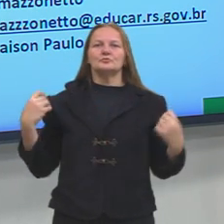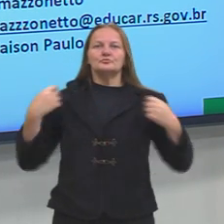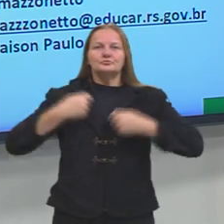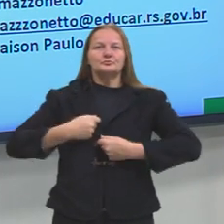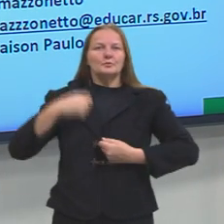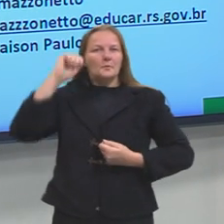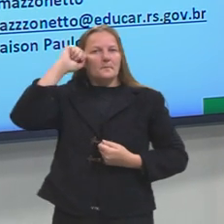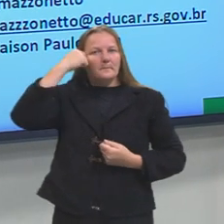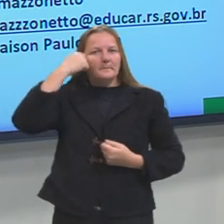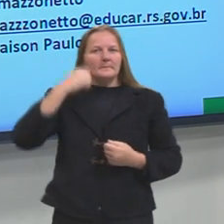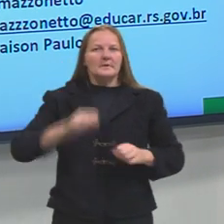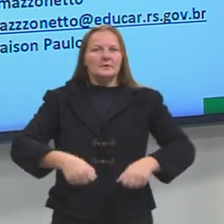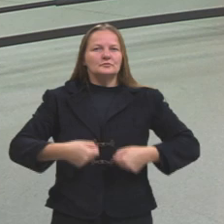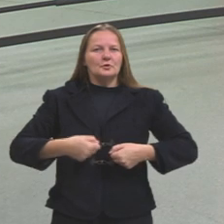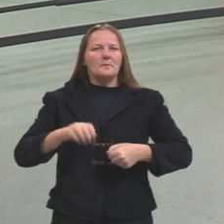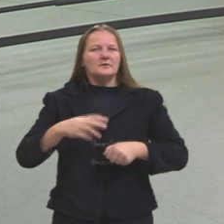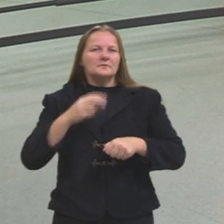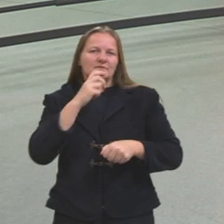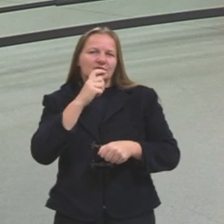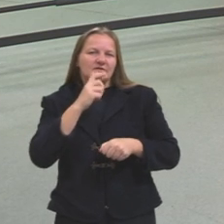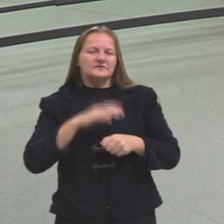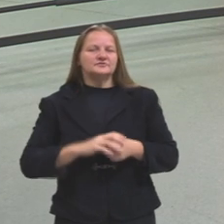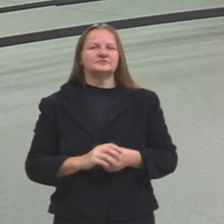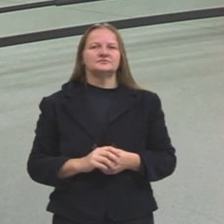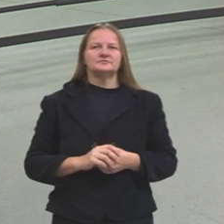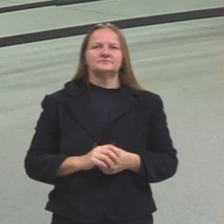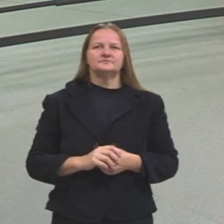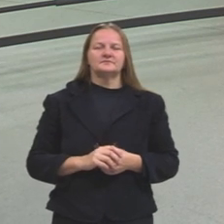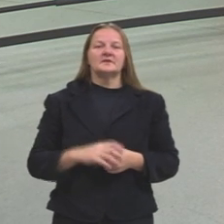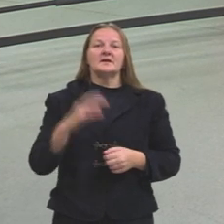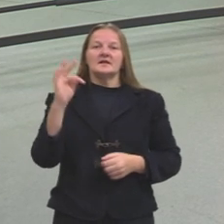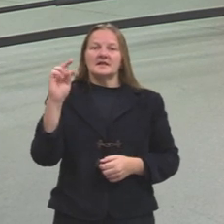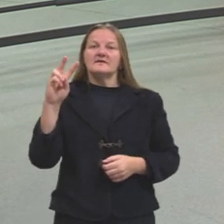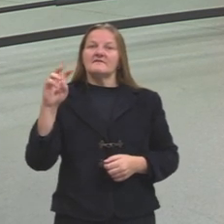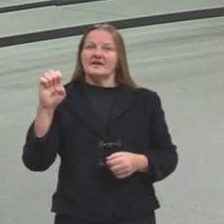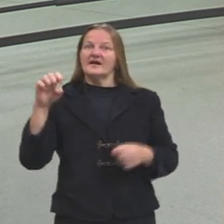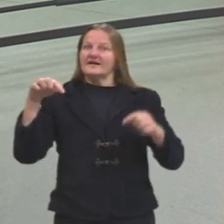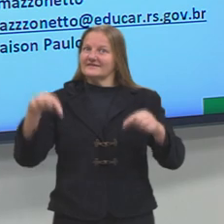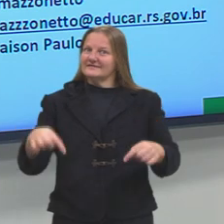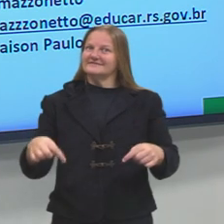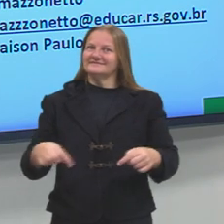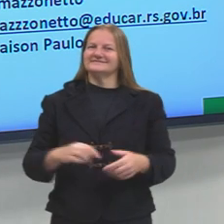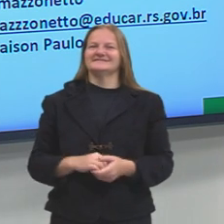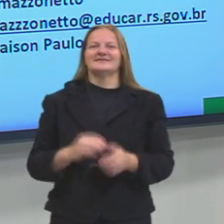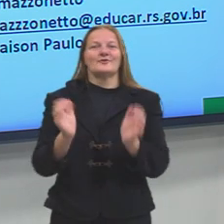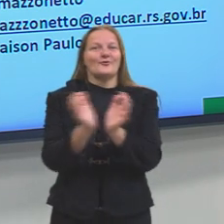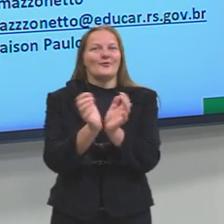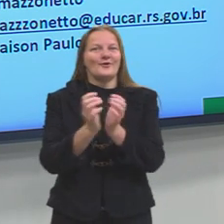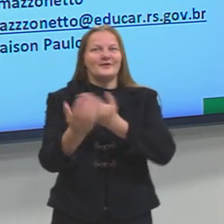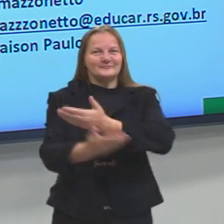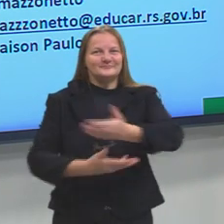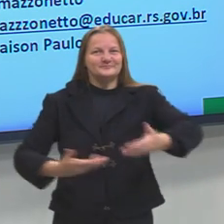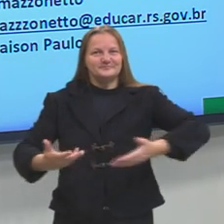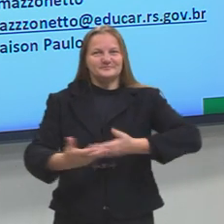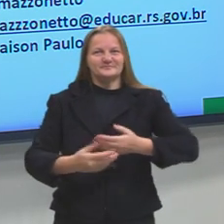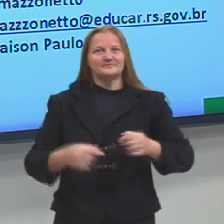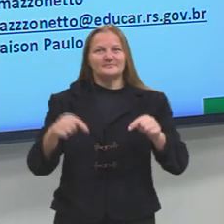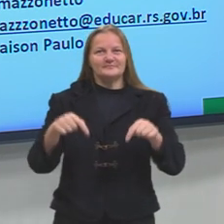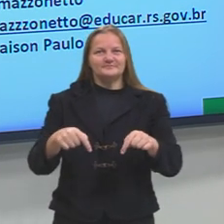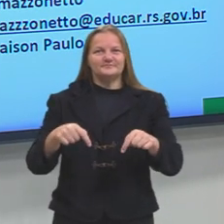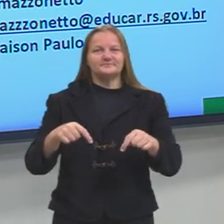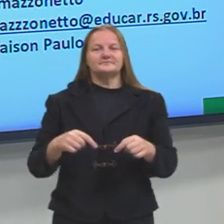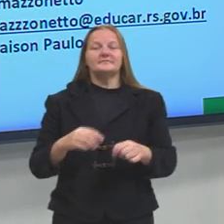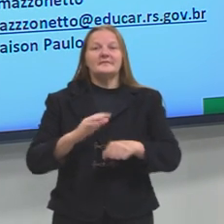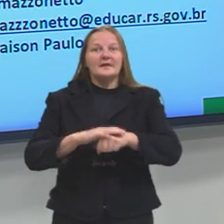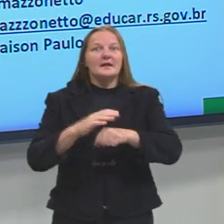uma calça com tom verde e estou aqui na TVA em Porto Alegre junto com meus colegas amigos aqui do estúdio para